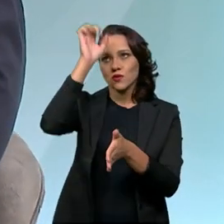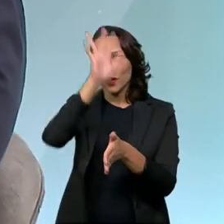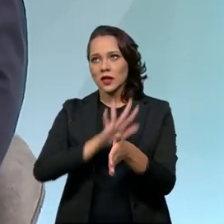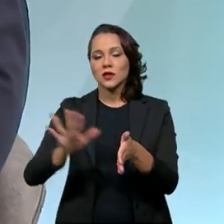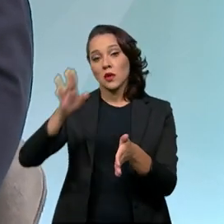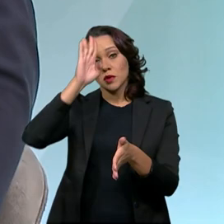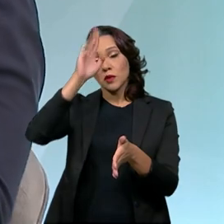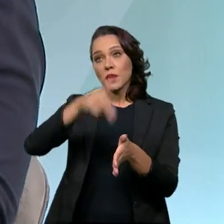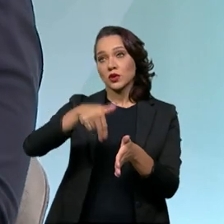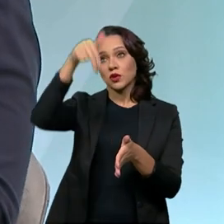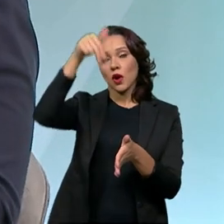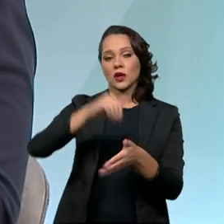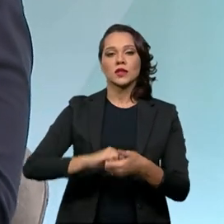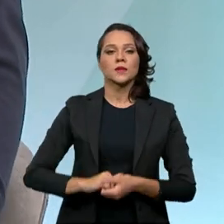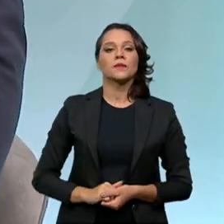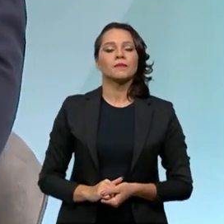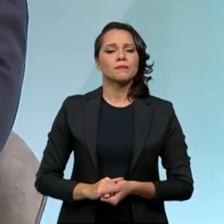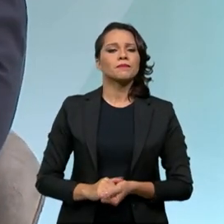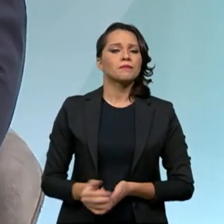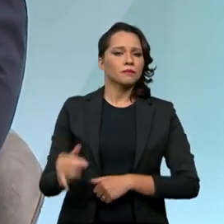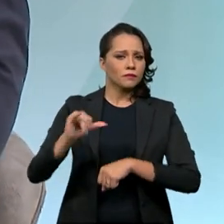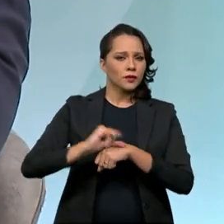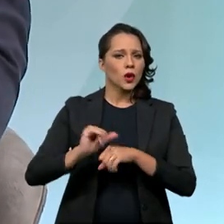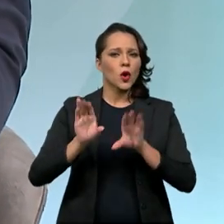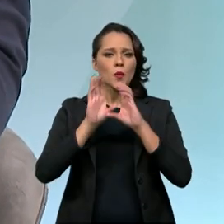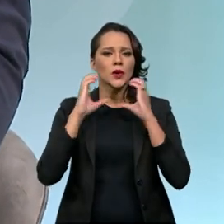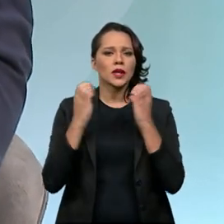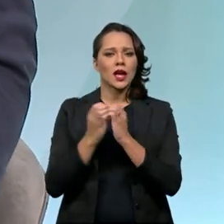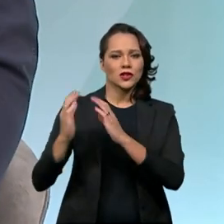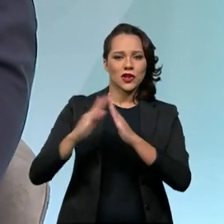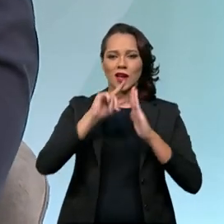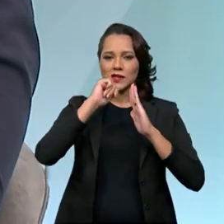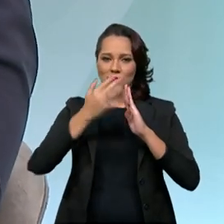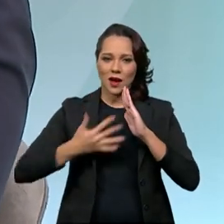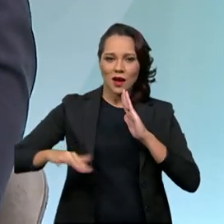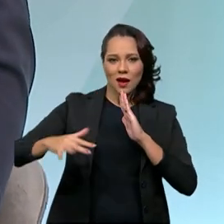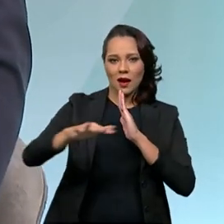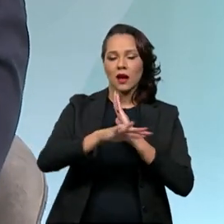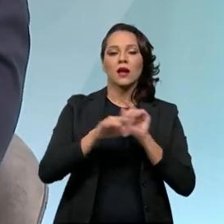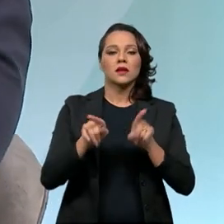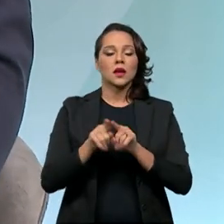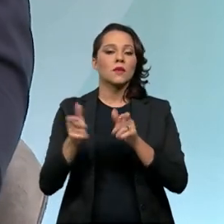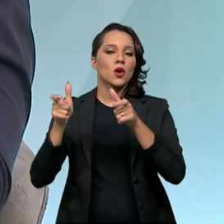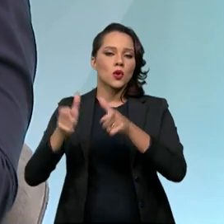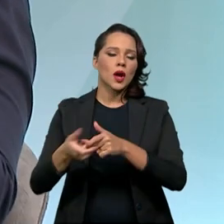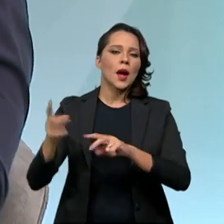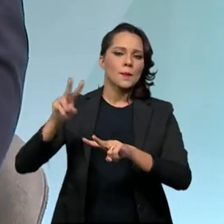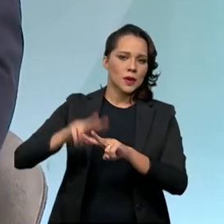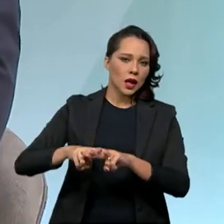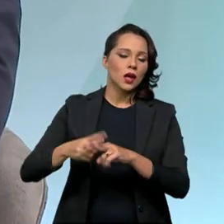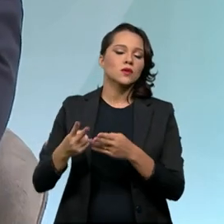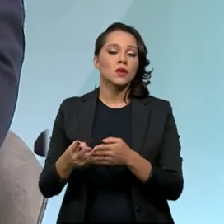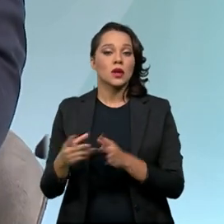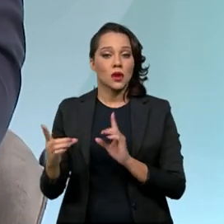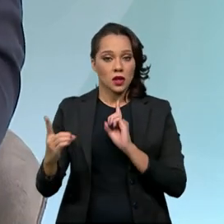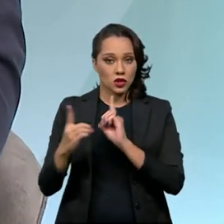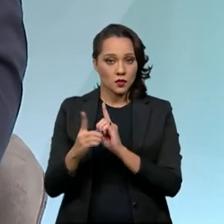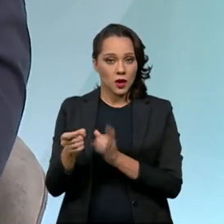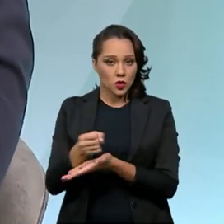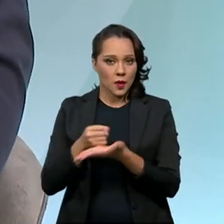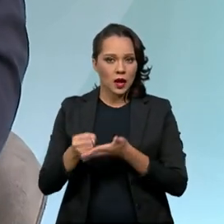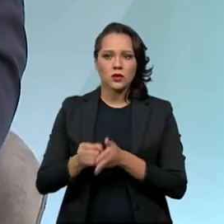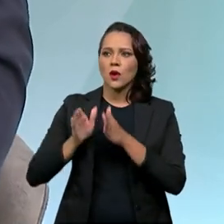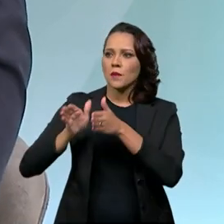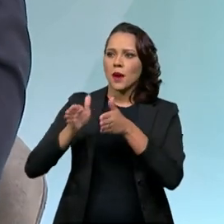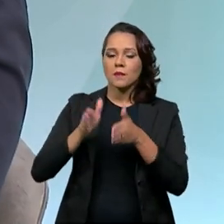principalmente na região norte, comunidades ribeirinhas, as unidades básicas prisionais. Então, a atenção primária, ela está